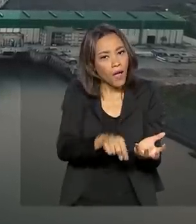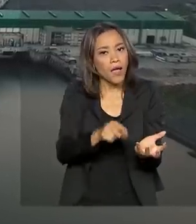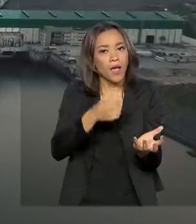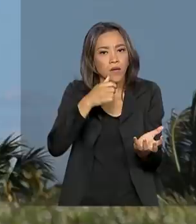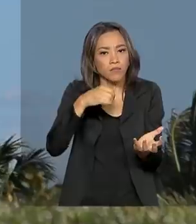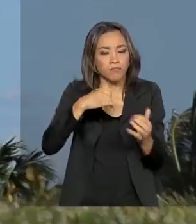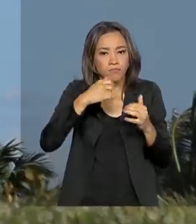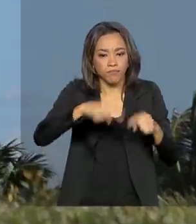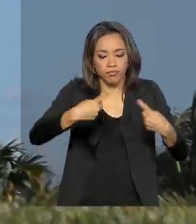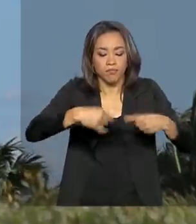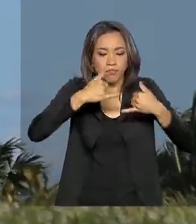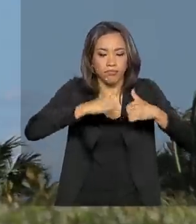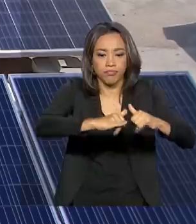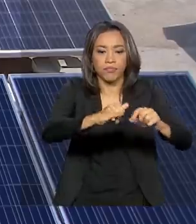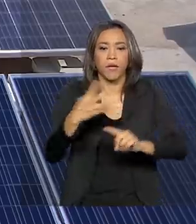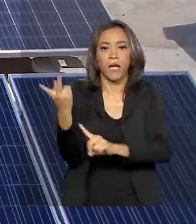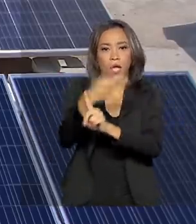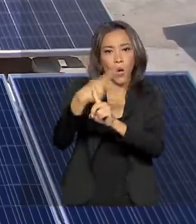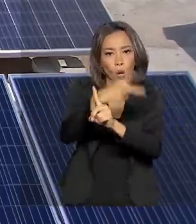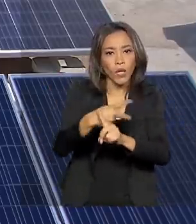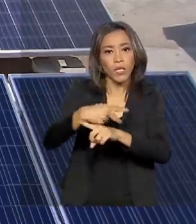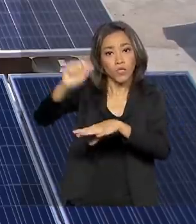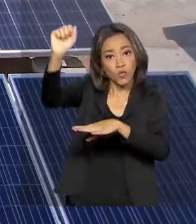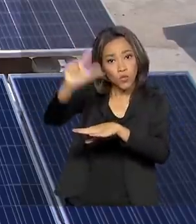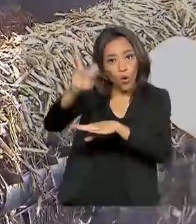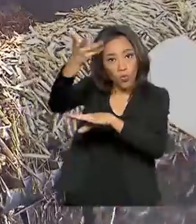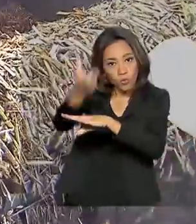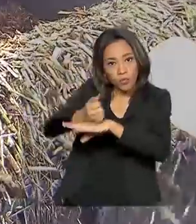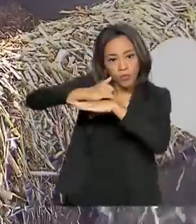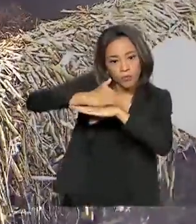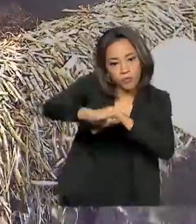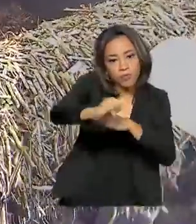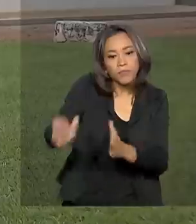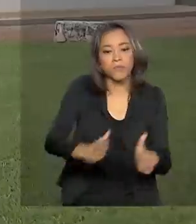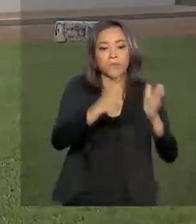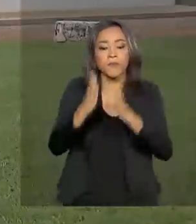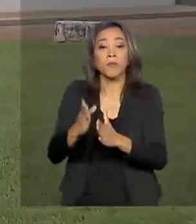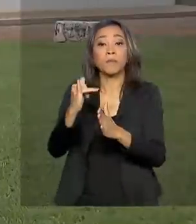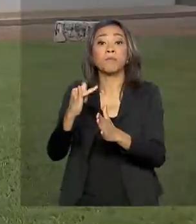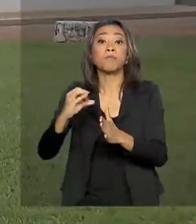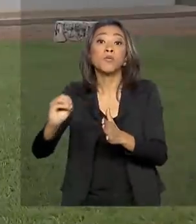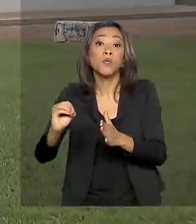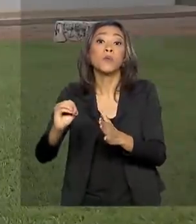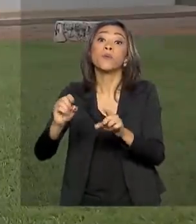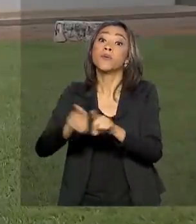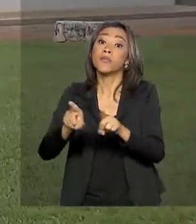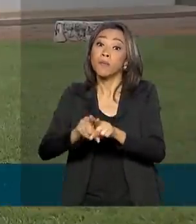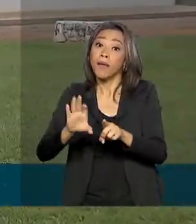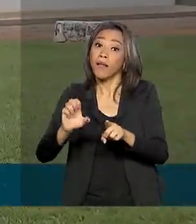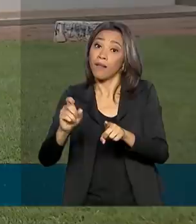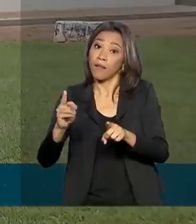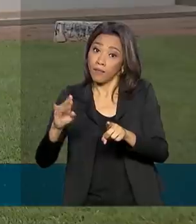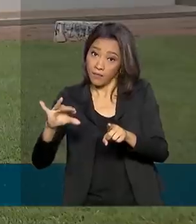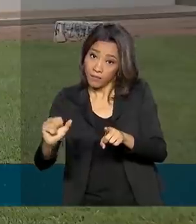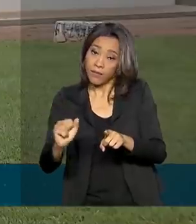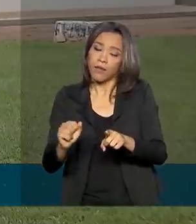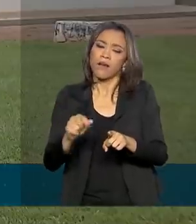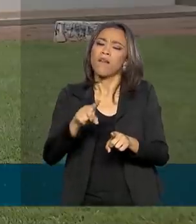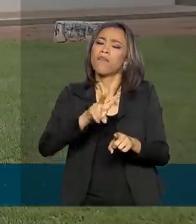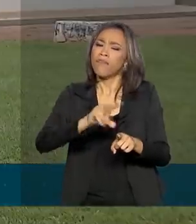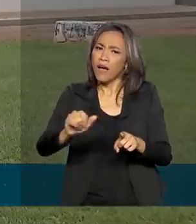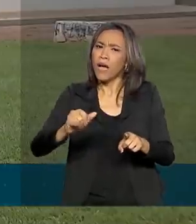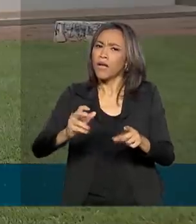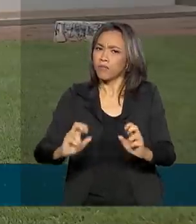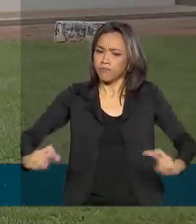hidrelétricas, eólicas, solares e termoelétricas e biomassa. As linhas de transmissão também vão aumentar,